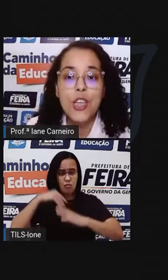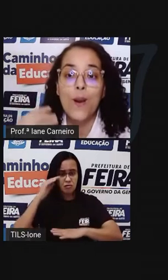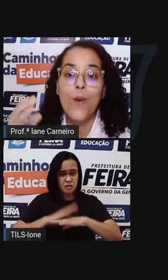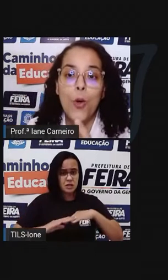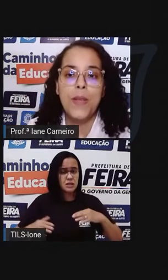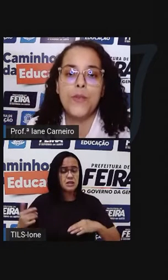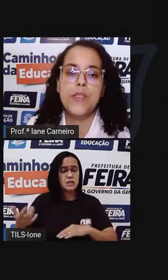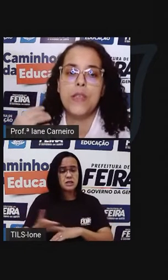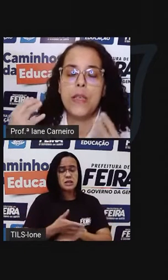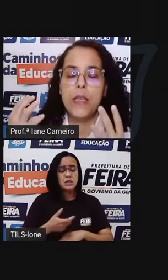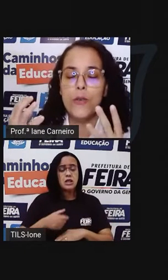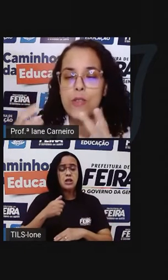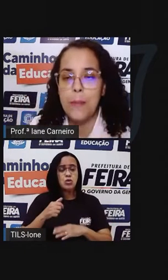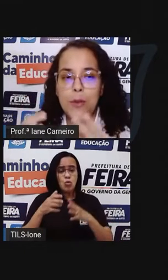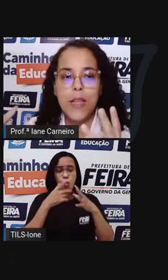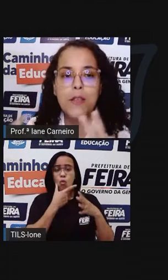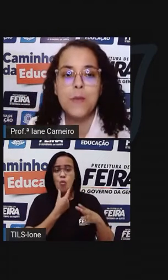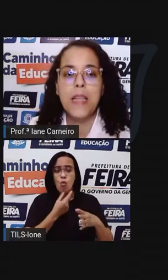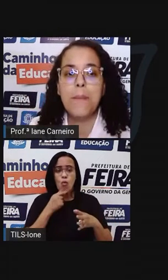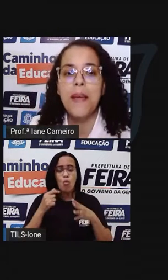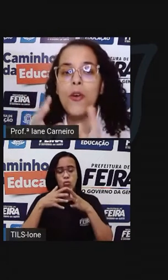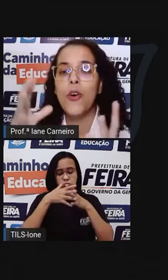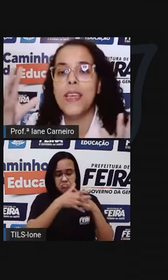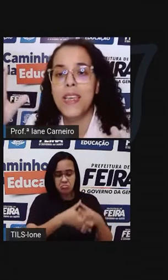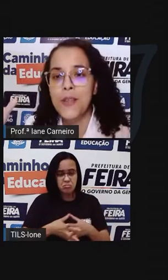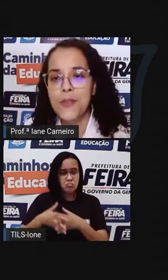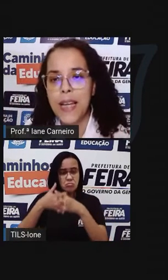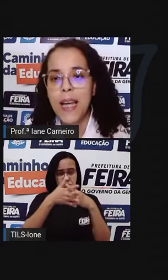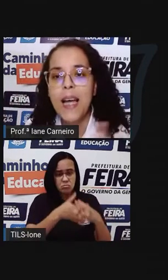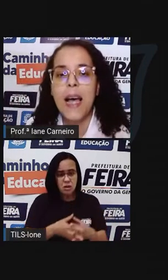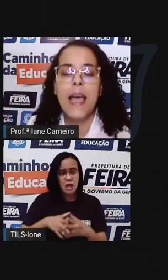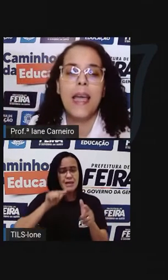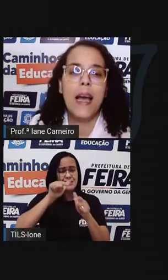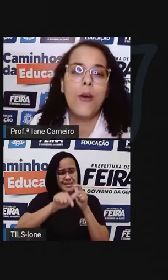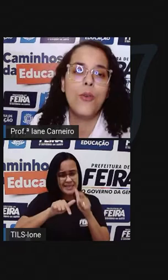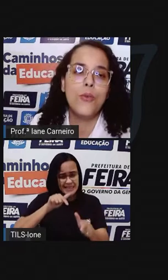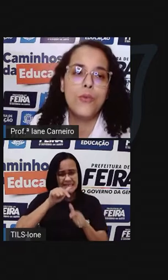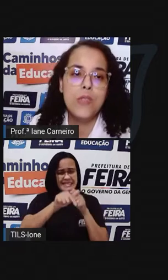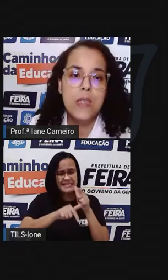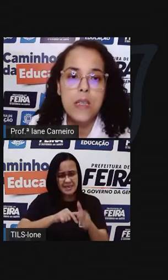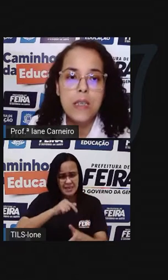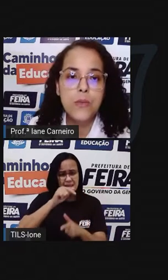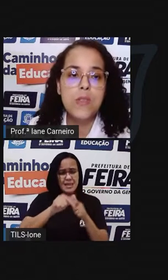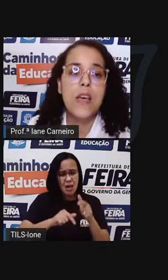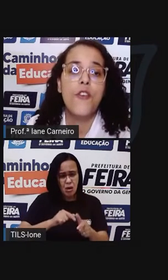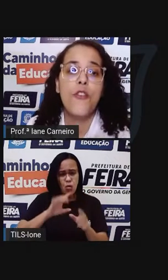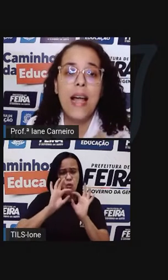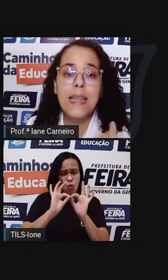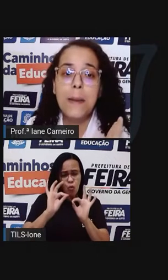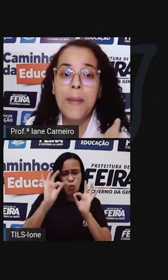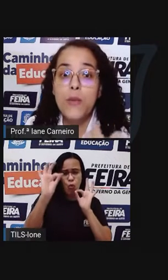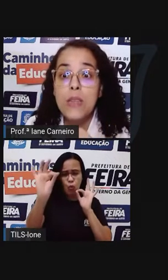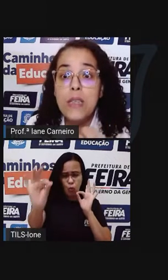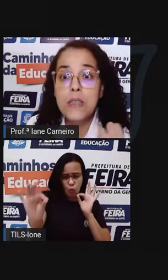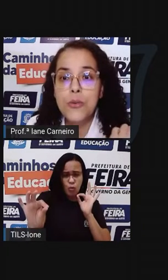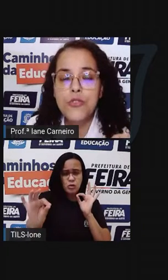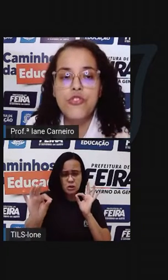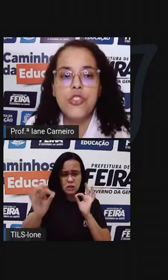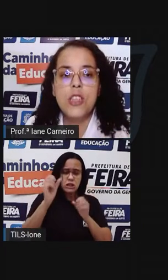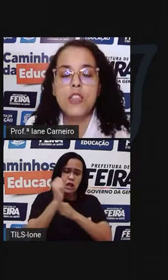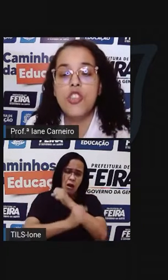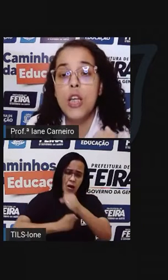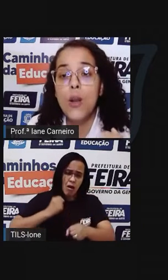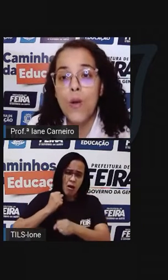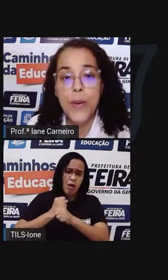de quilômetros que os caminhoneiros têm percorrido, né? Ao longo dos anos, fala também o tanto